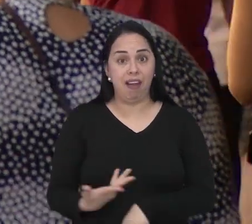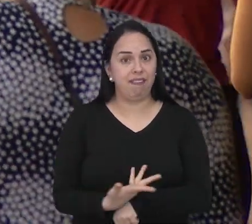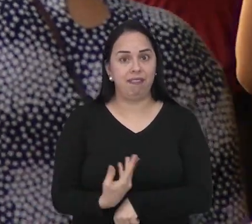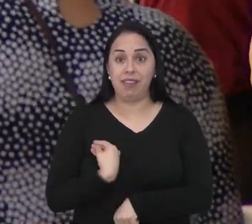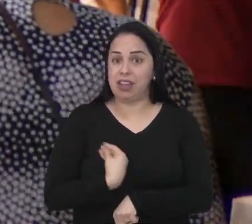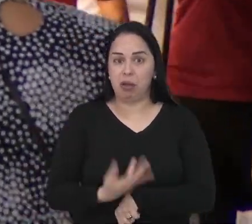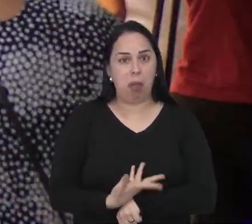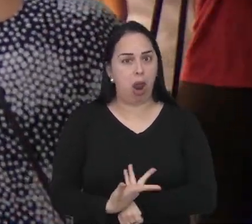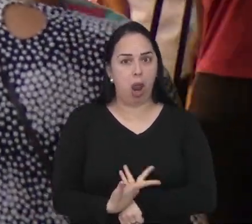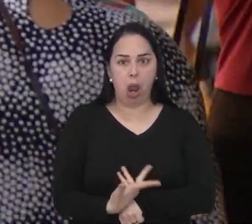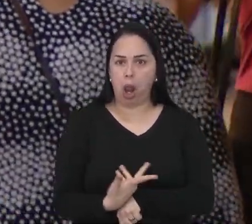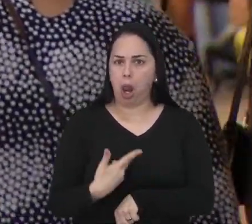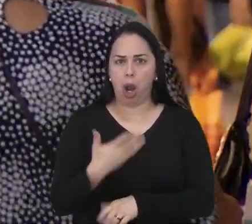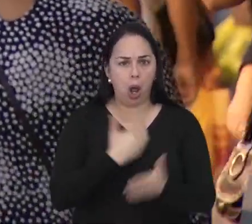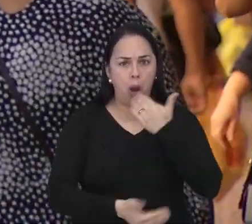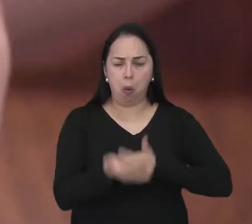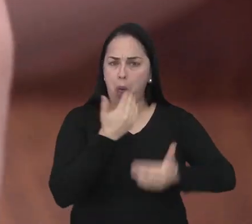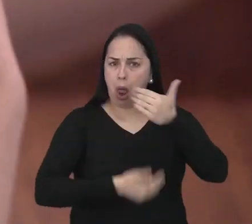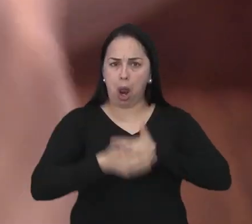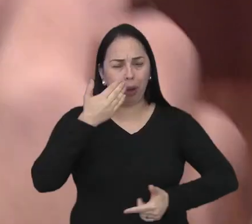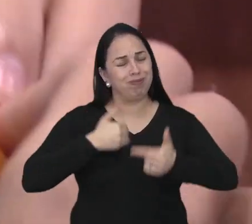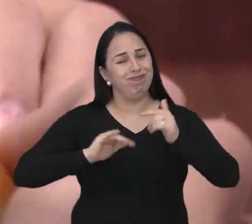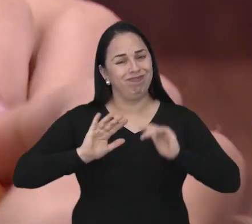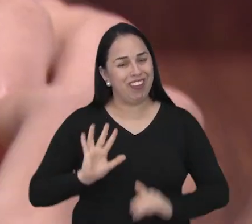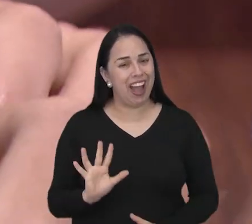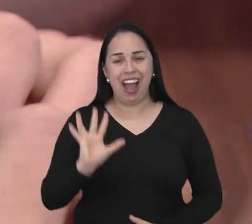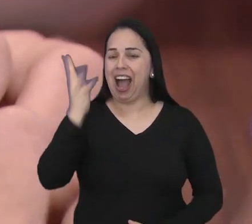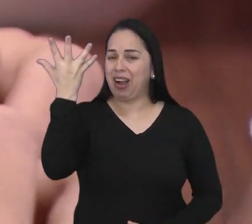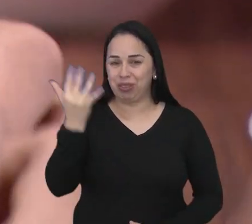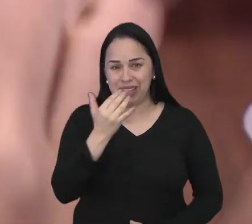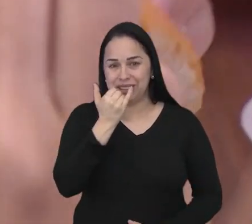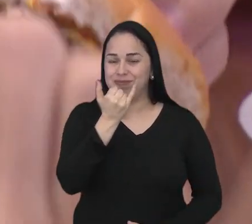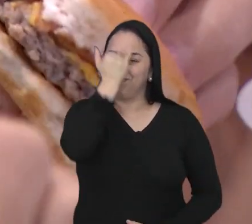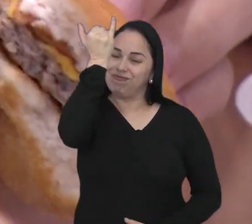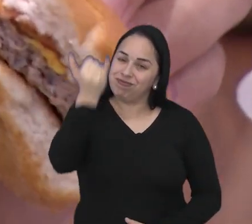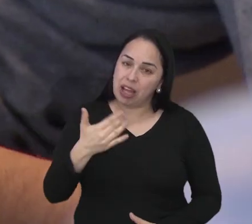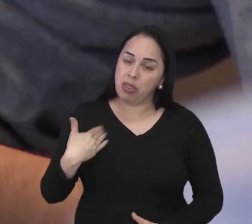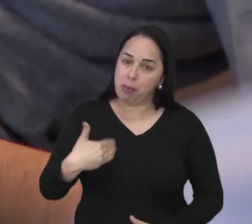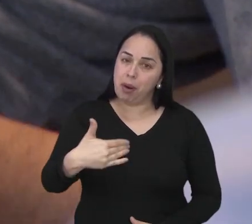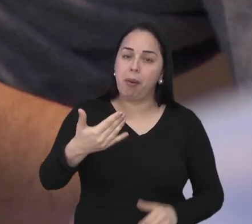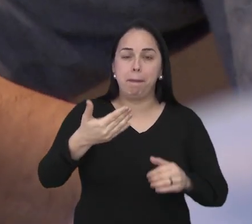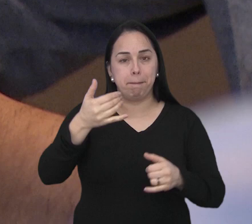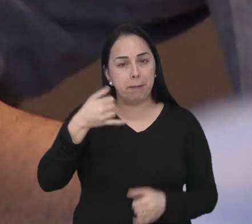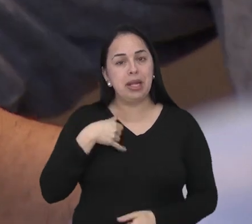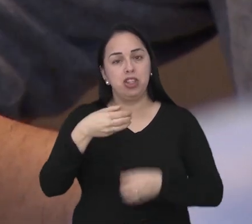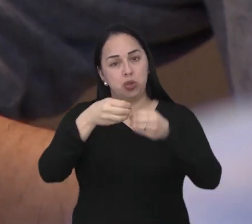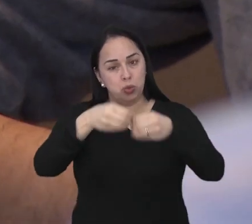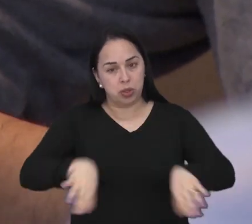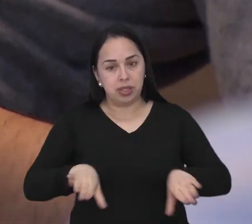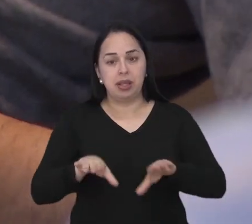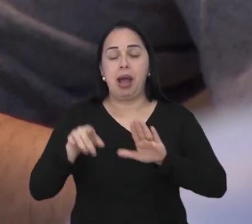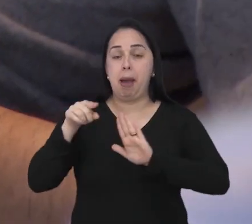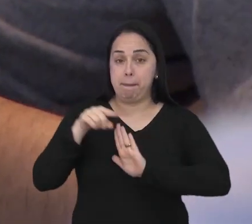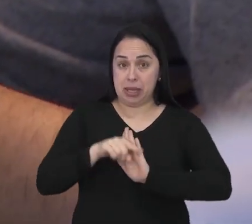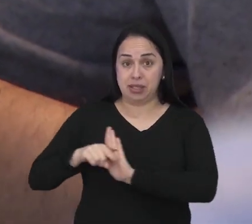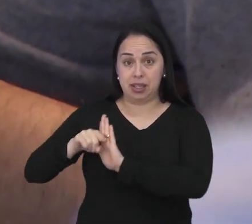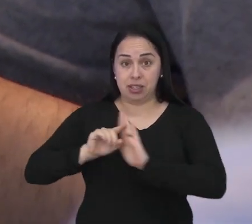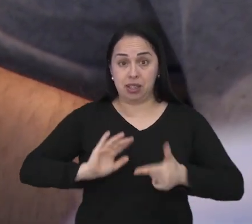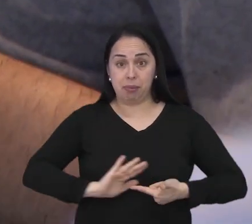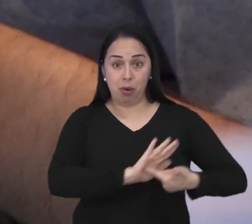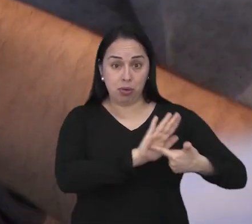Vida cada vez mais apressada e hábitos alimentares em constante mudança. Combinação que sinaliza um futuro